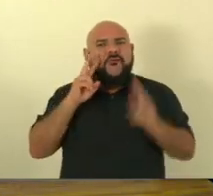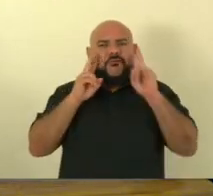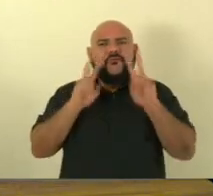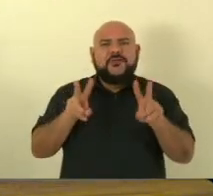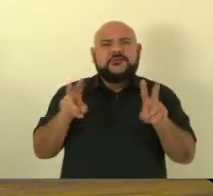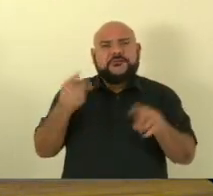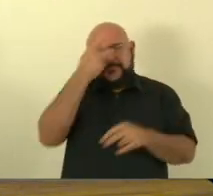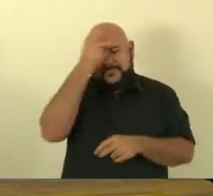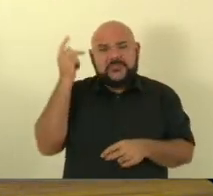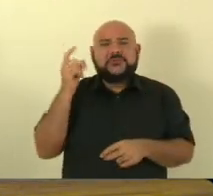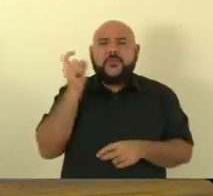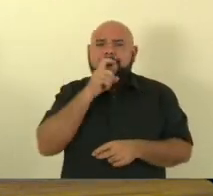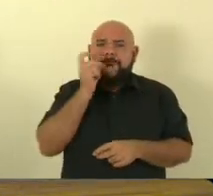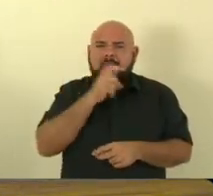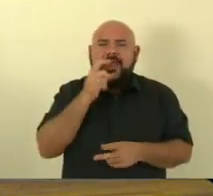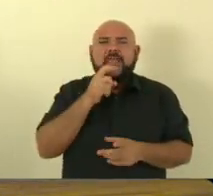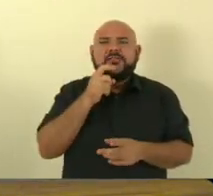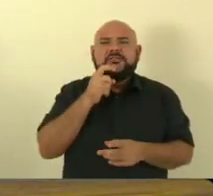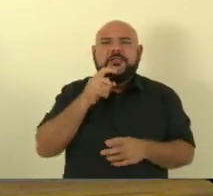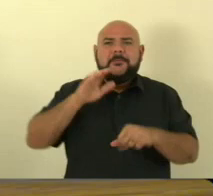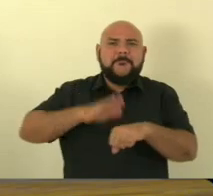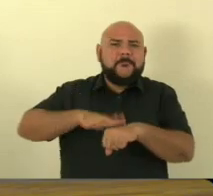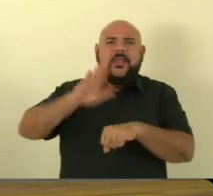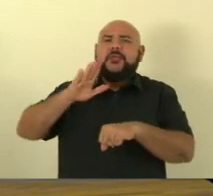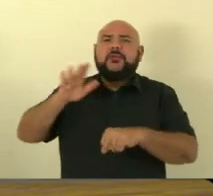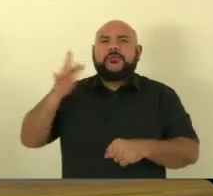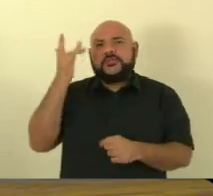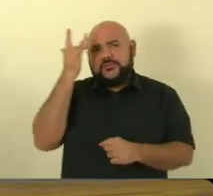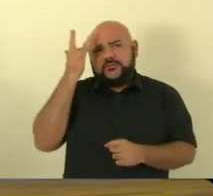nem sabe na verdade o é a economia muitos desses políticos